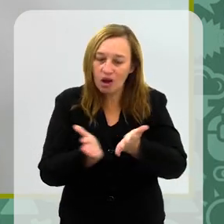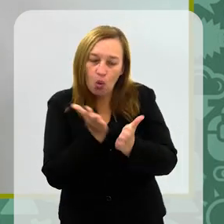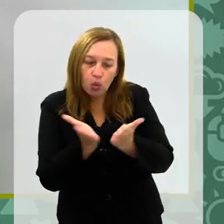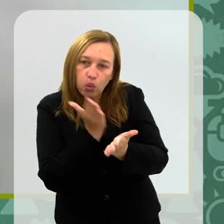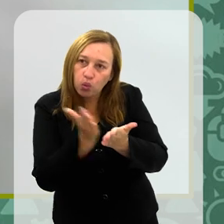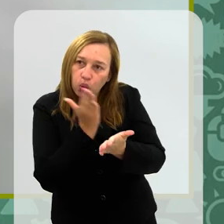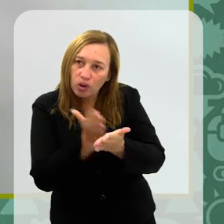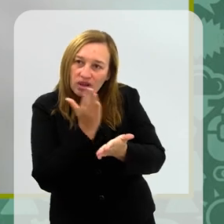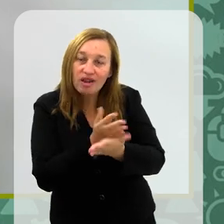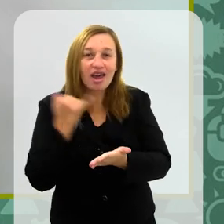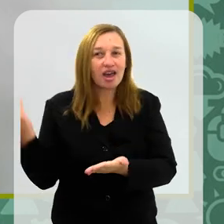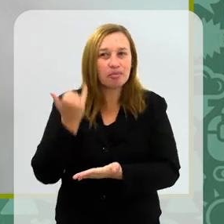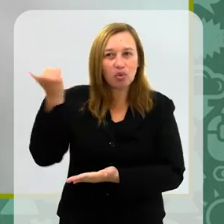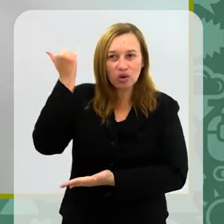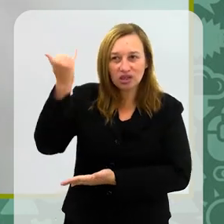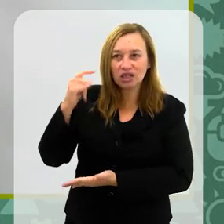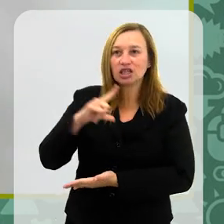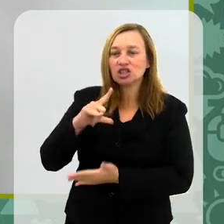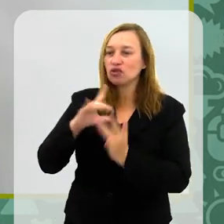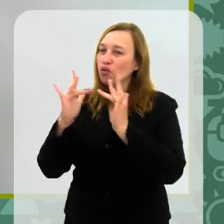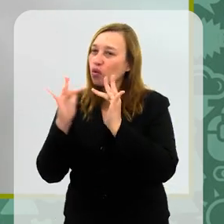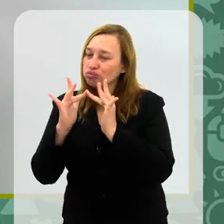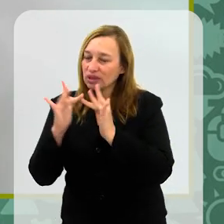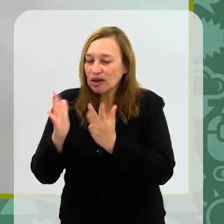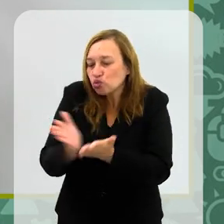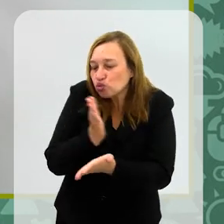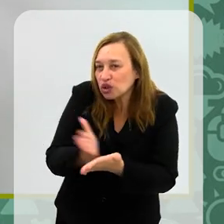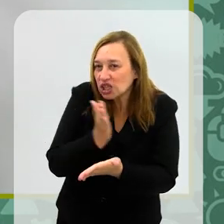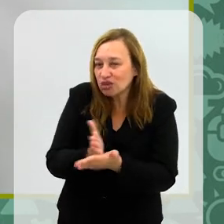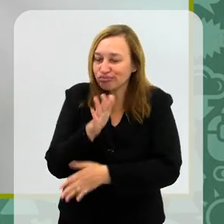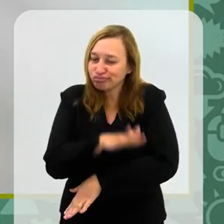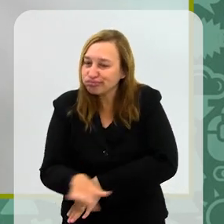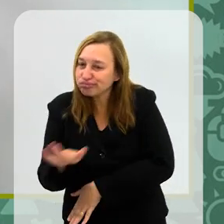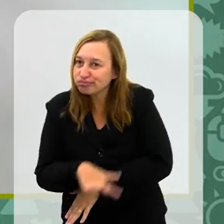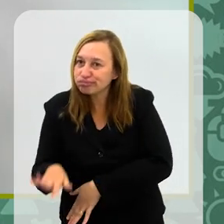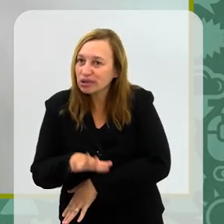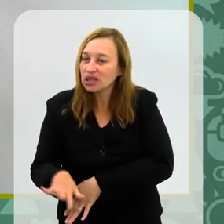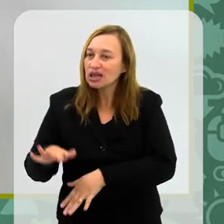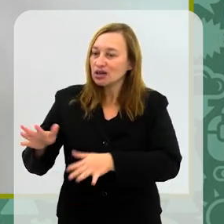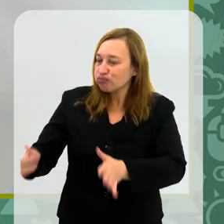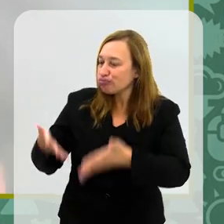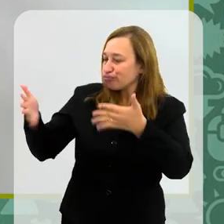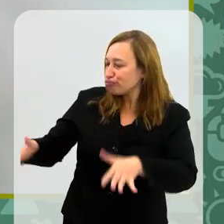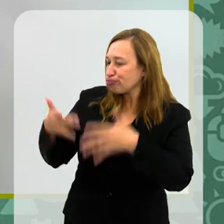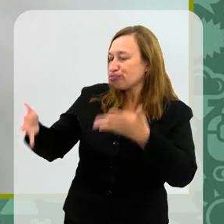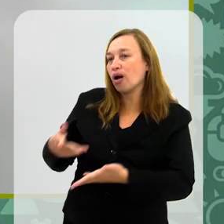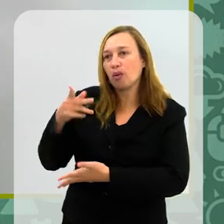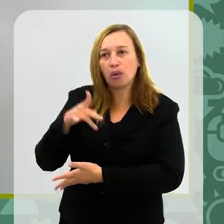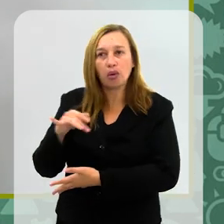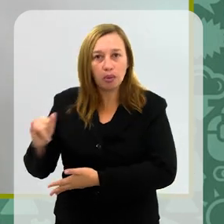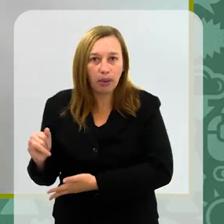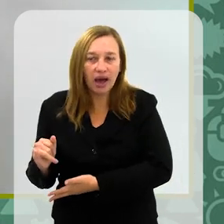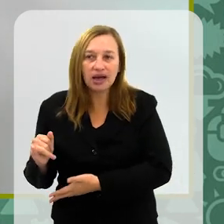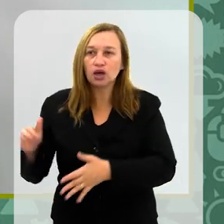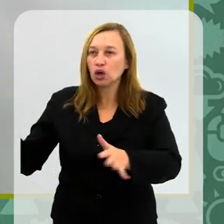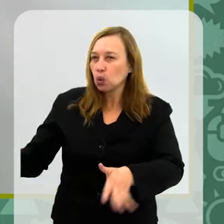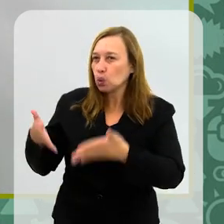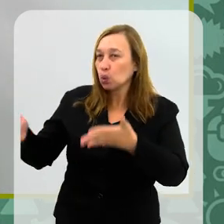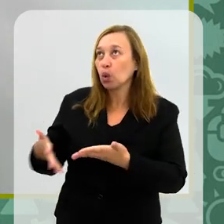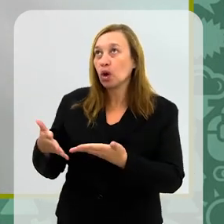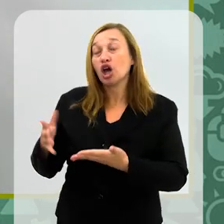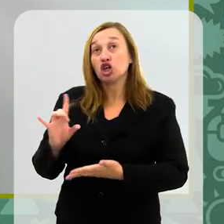foi muito importante para mim, porque eu tive contato com o livro desde pequena e eles foram incentivando isso. Eles também